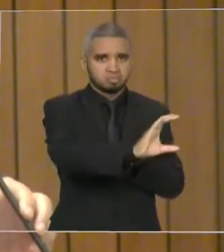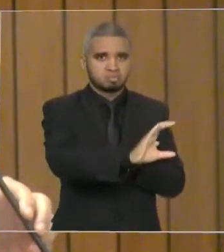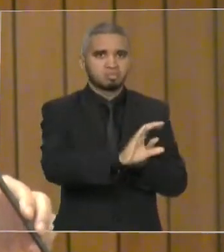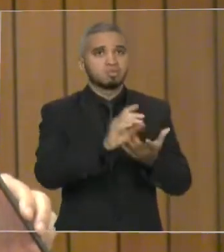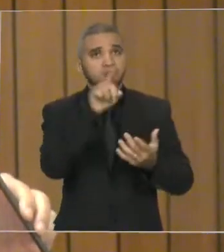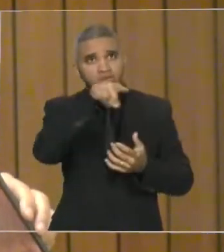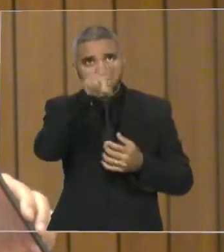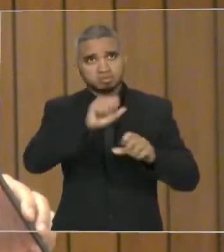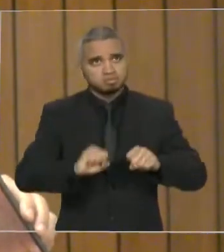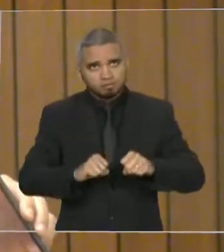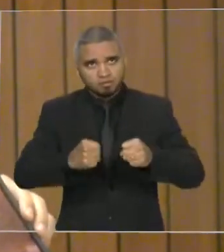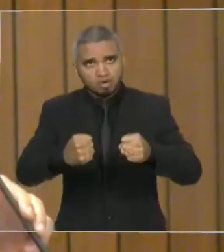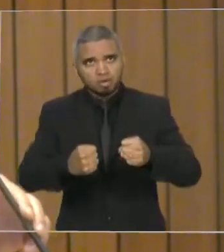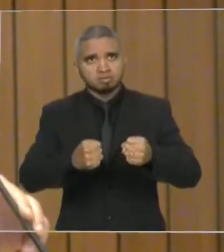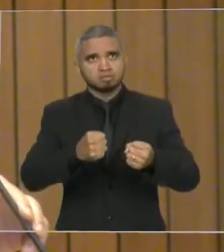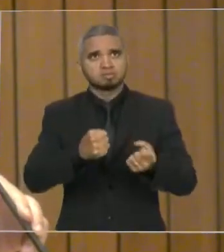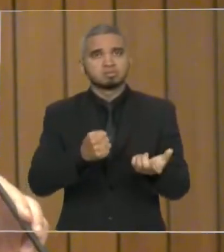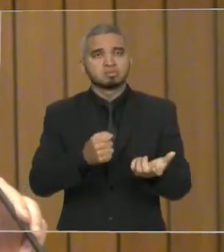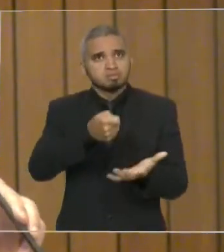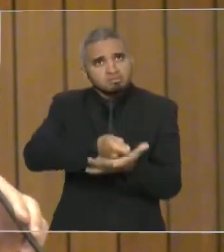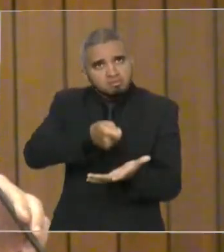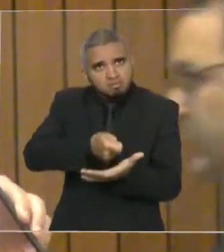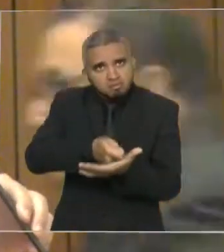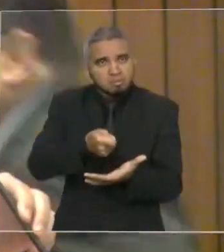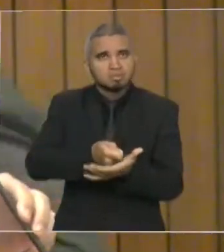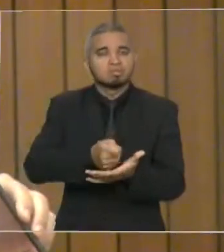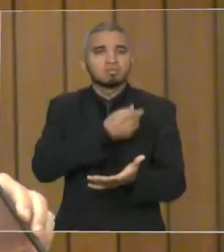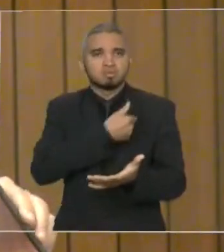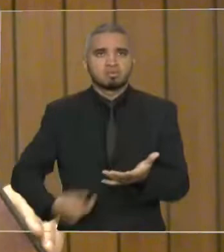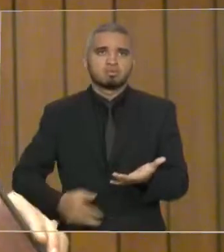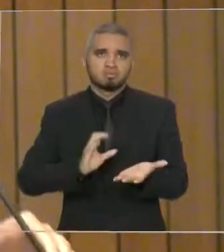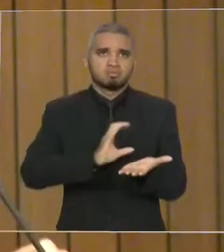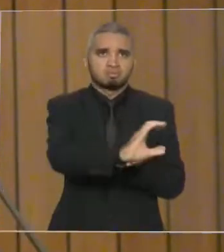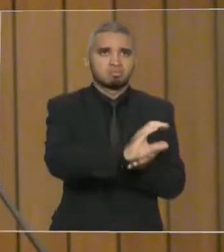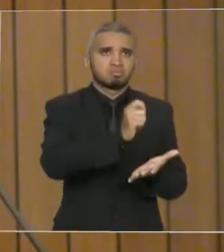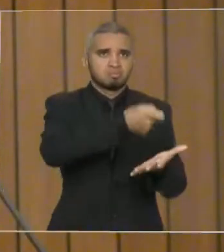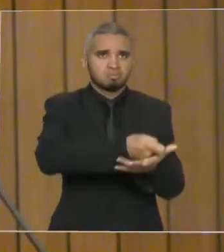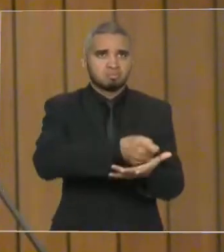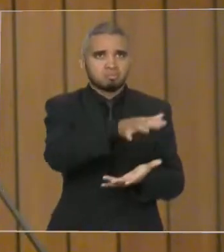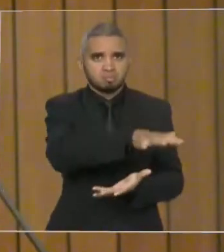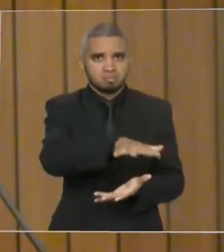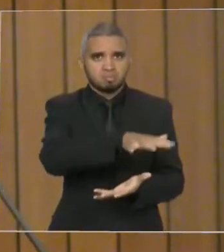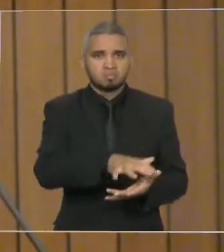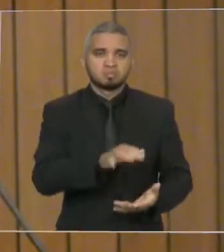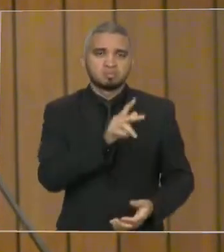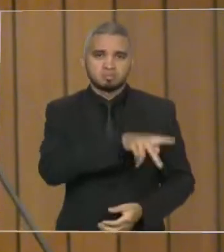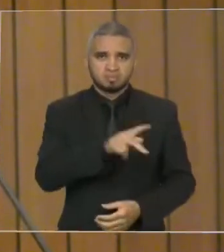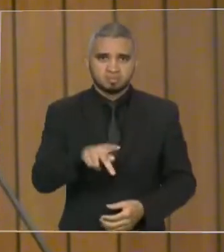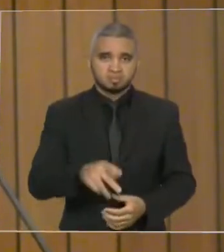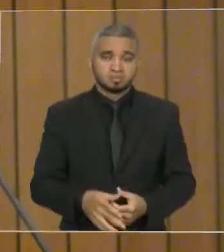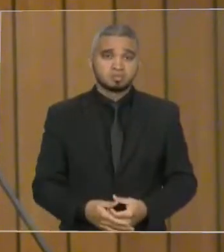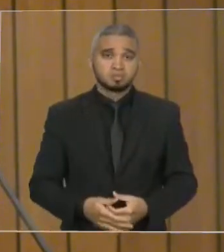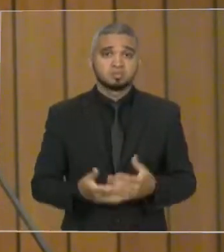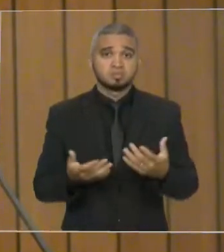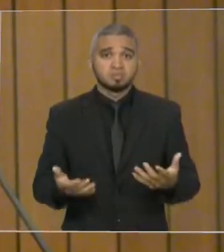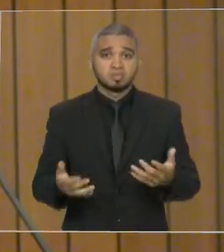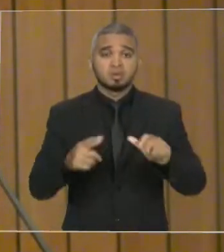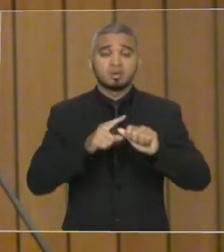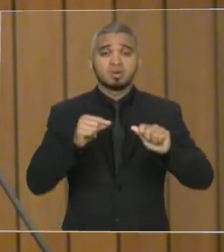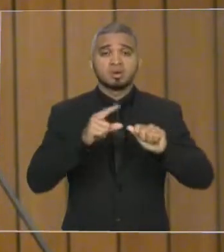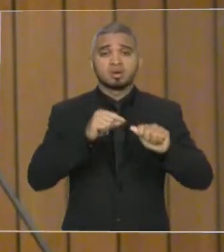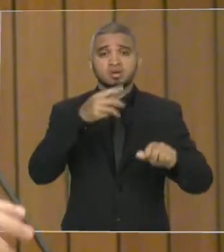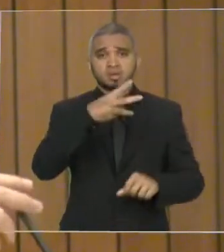vêm defendendo o cumprimento aqui. E aí, senhor Presidente, senhoras e senhores deputados, o artigo